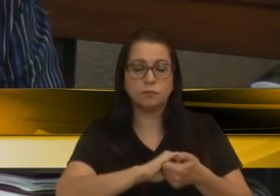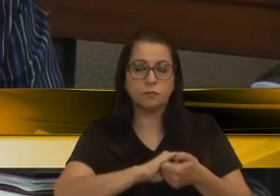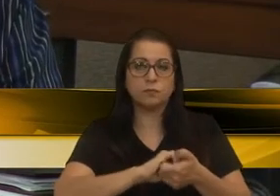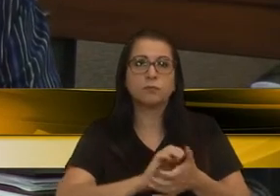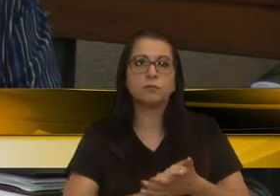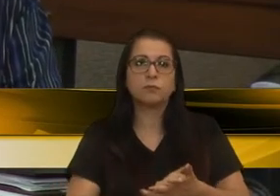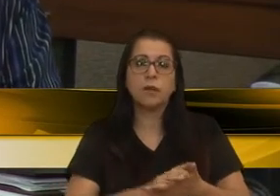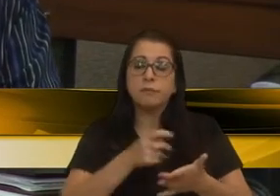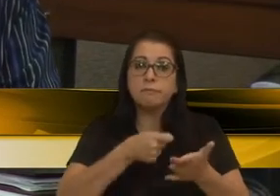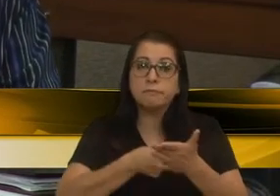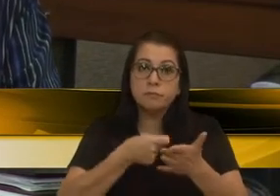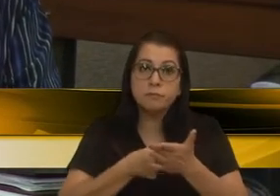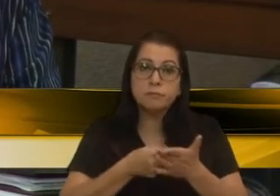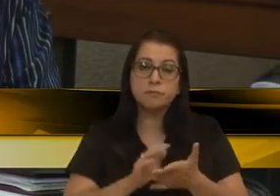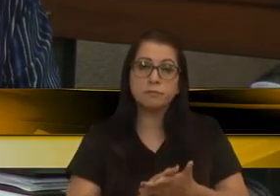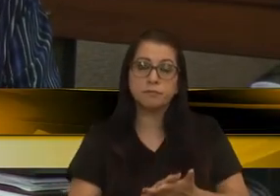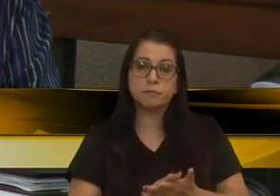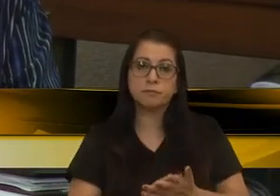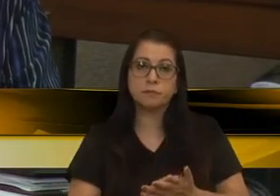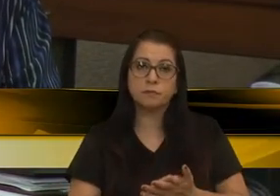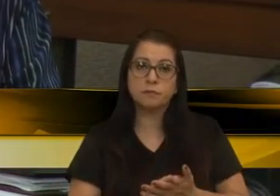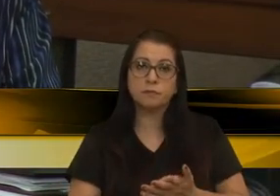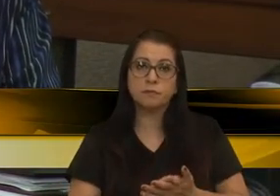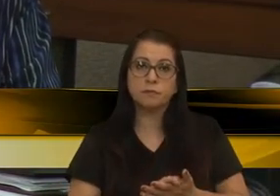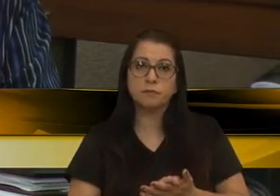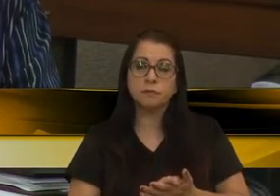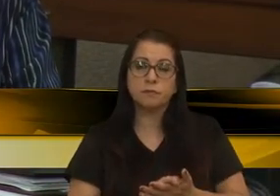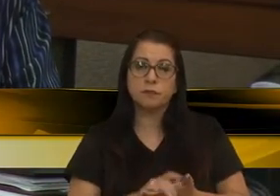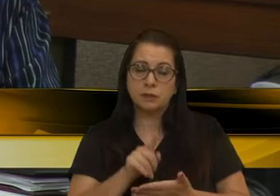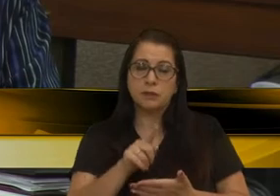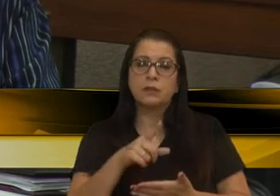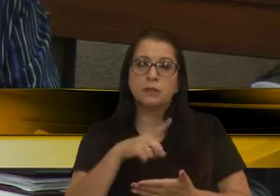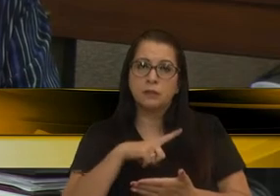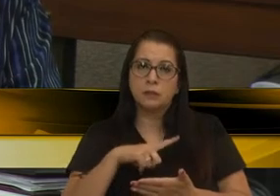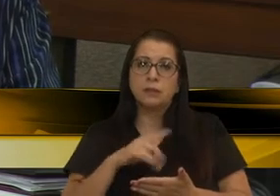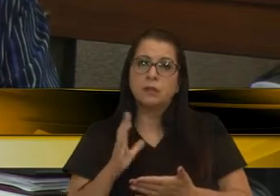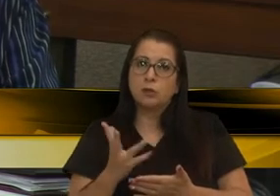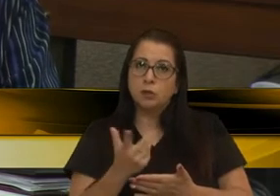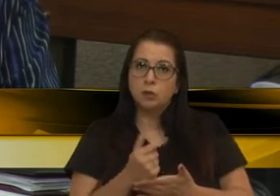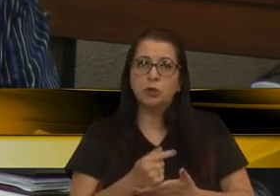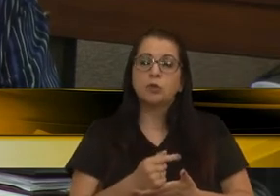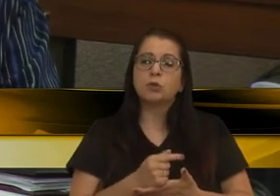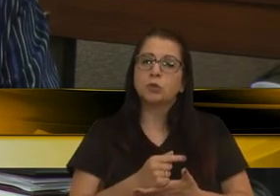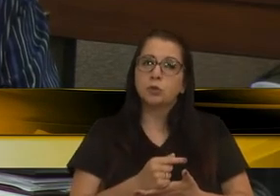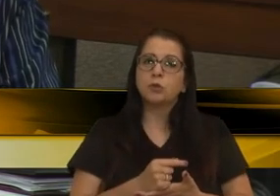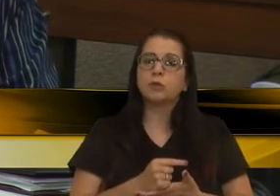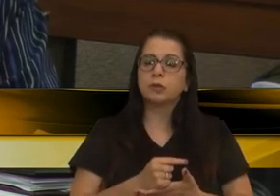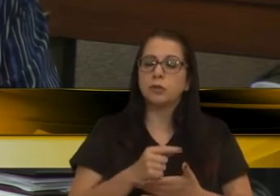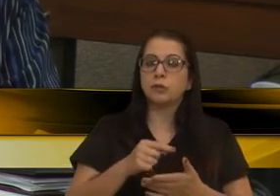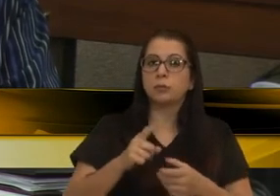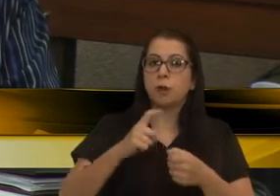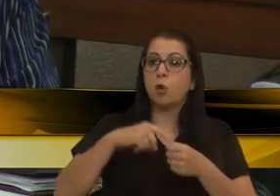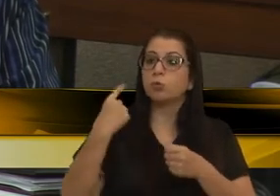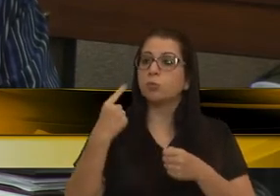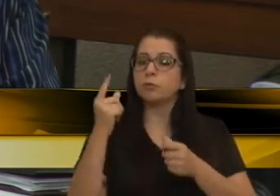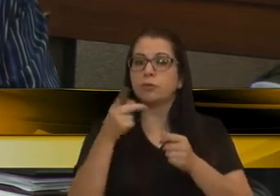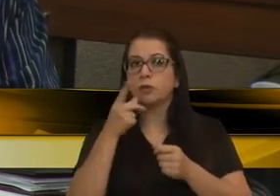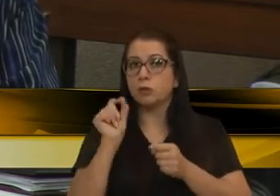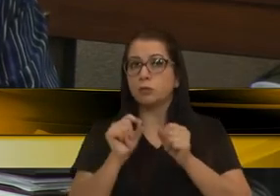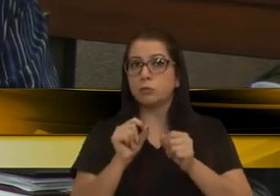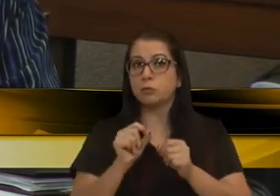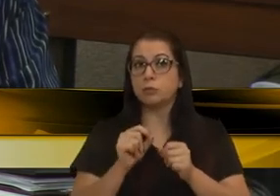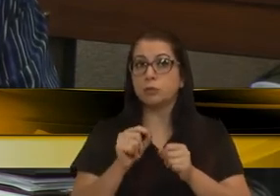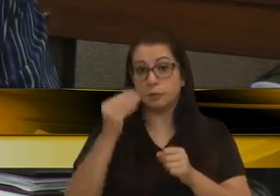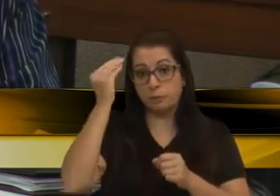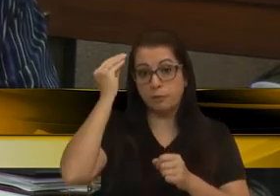persistência. Vossa Excelência tem toda a autoridade para falar desse assunto, porque vivenciou